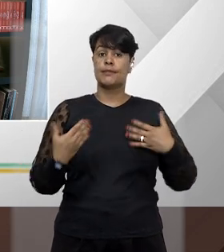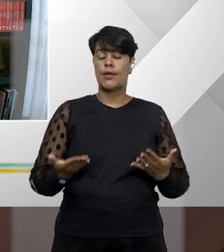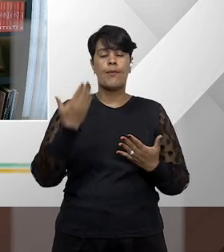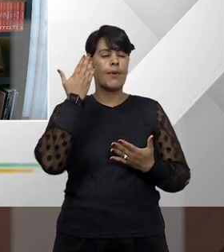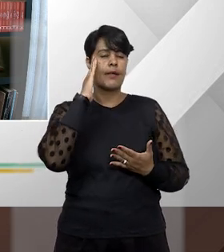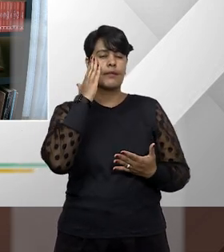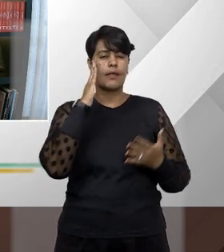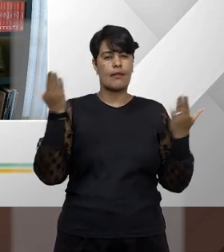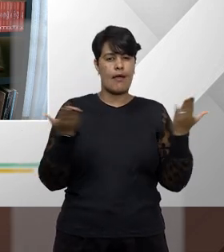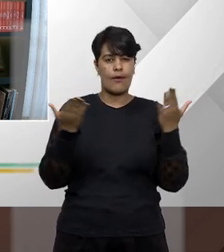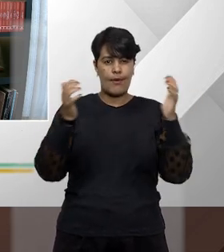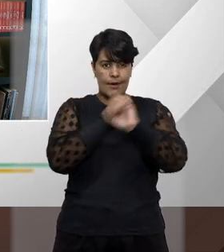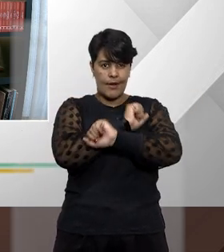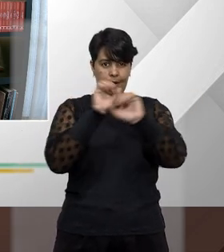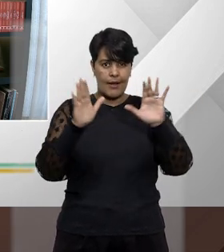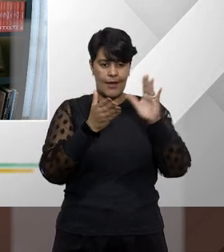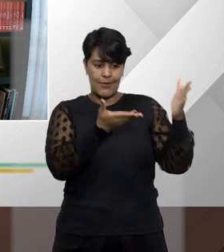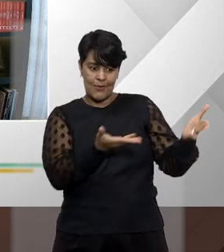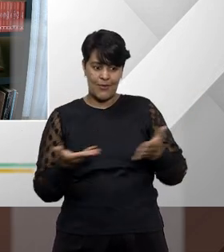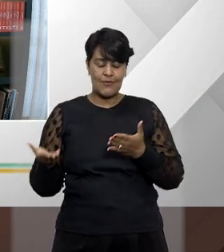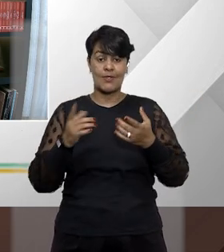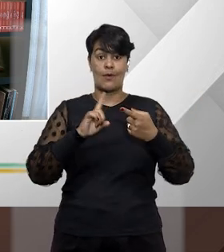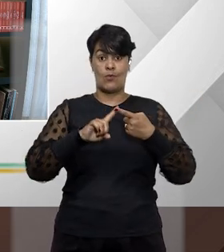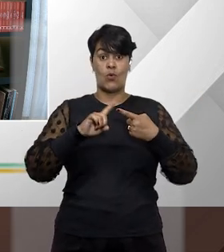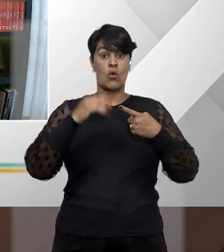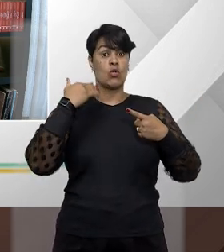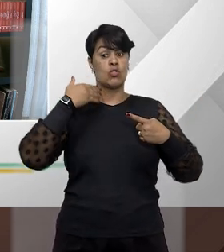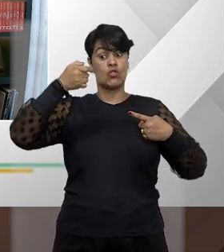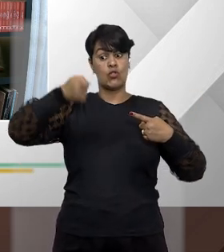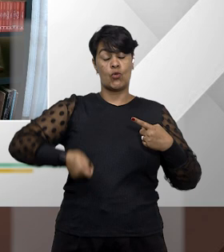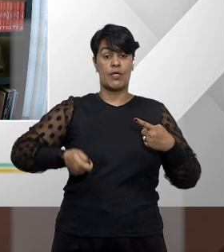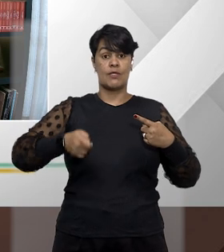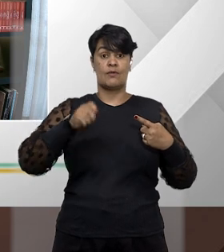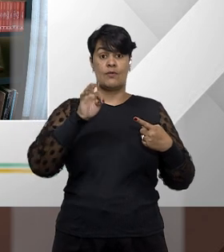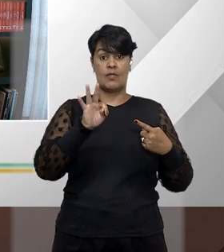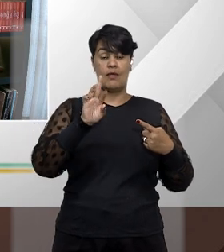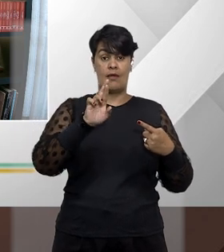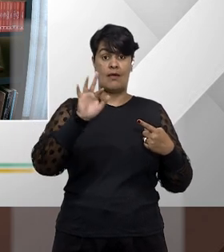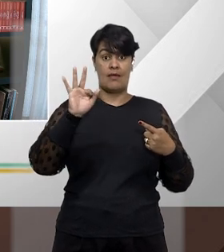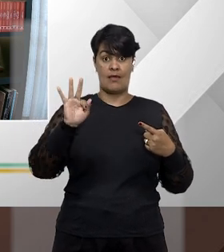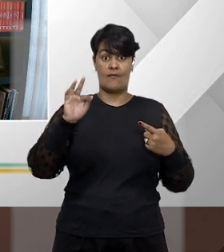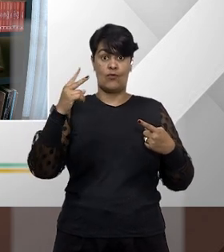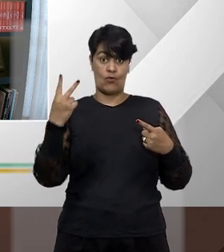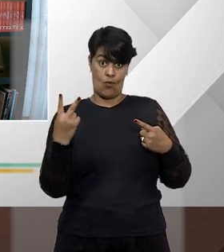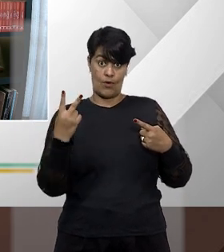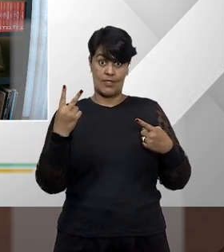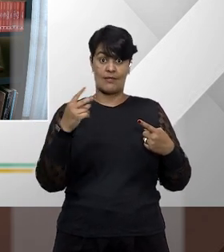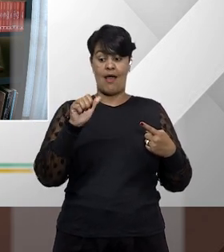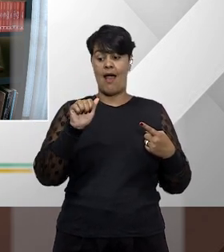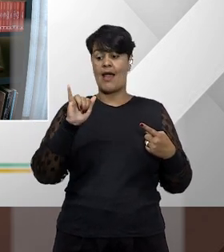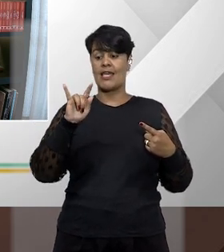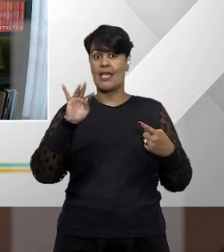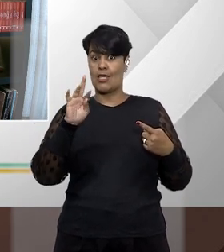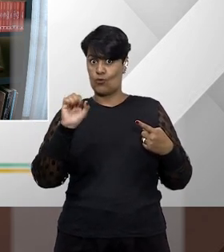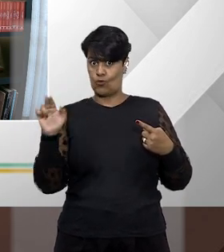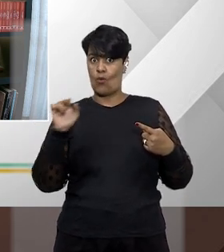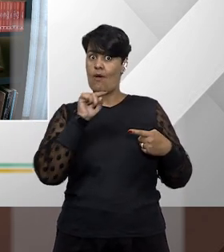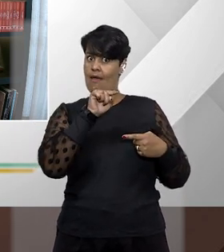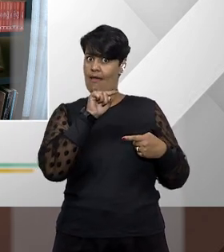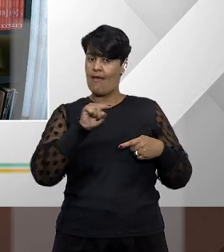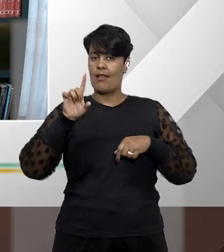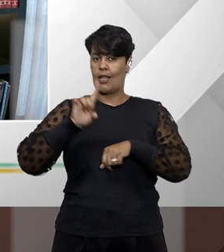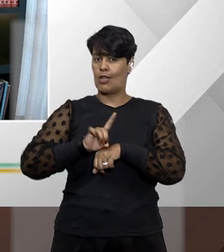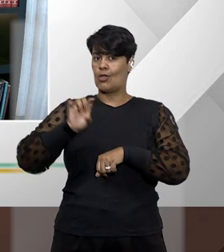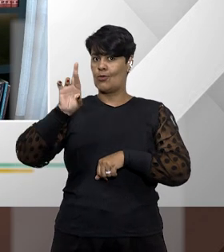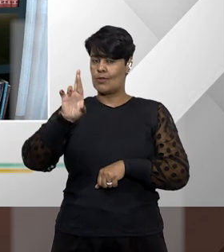mandado de segurança, a gente está aqui com o juiz federal do TRF2, Ailton Bonomo Jr. Ele é doutorando